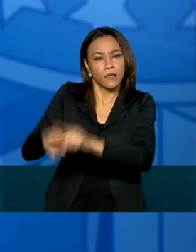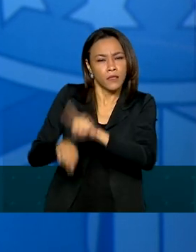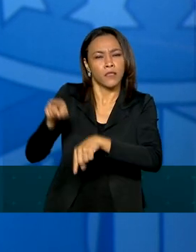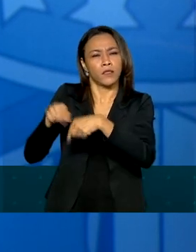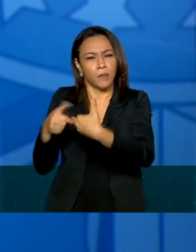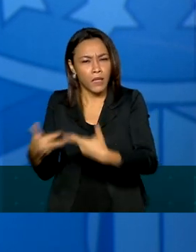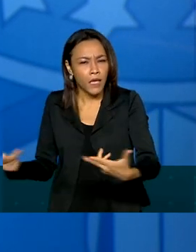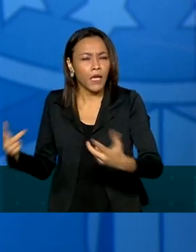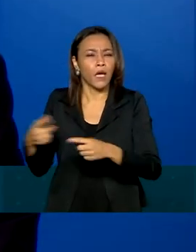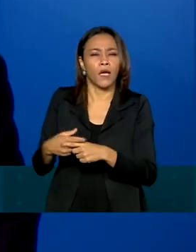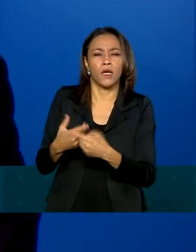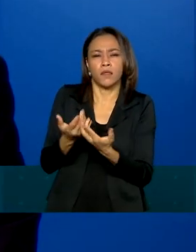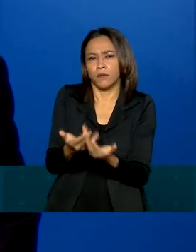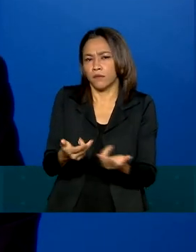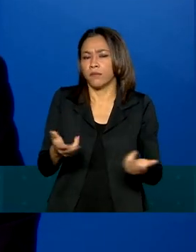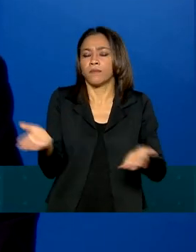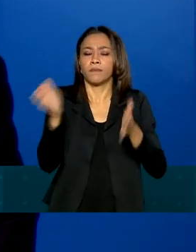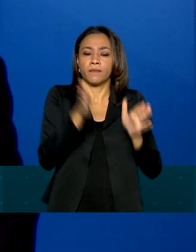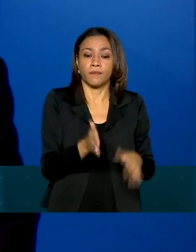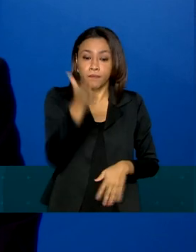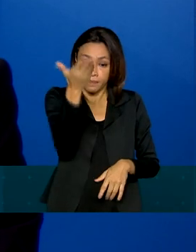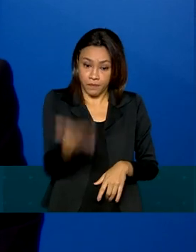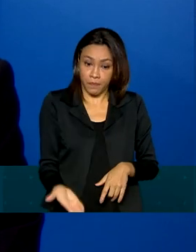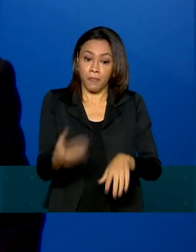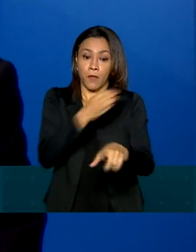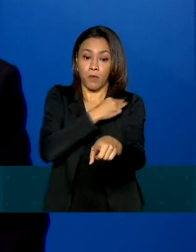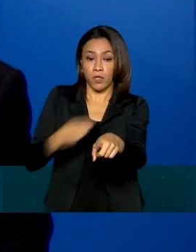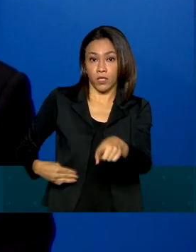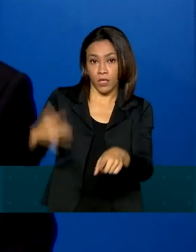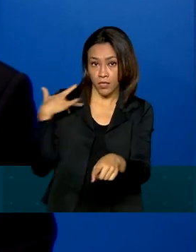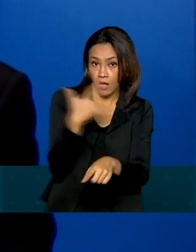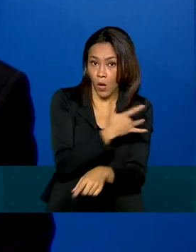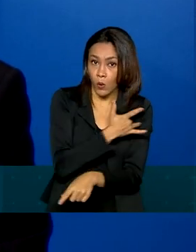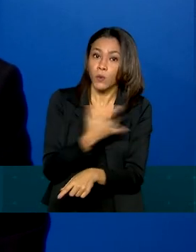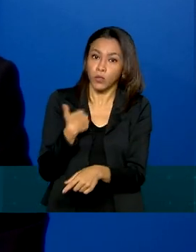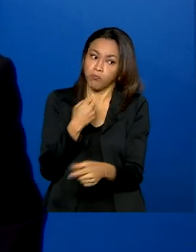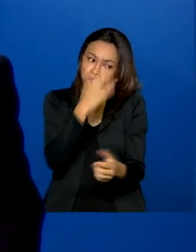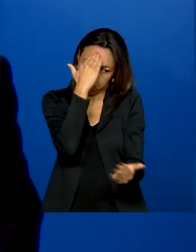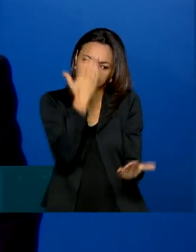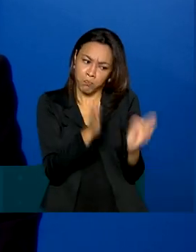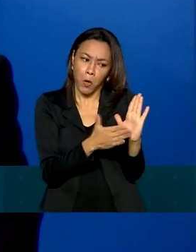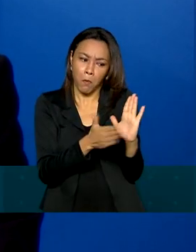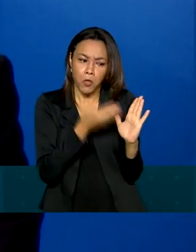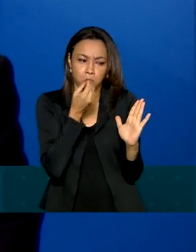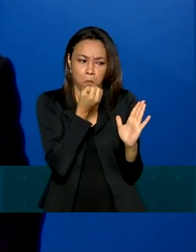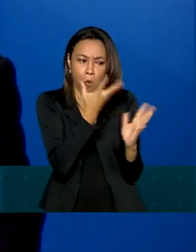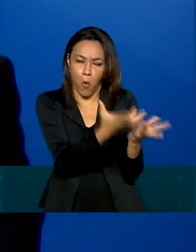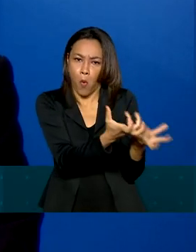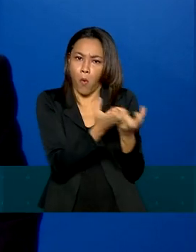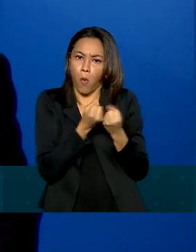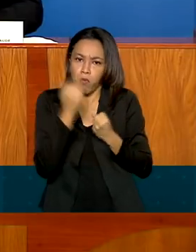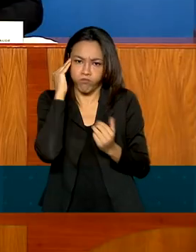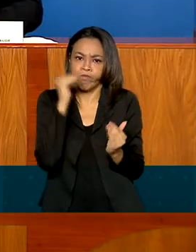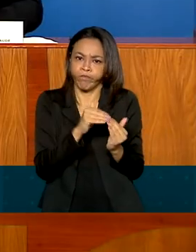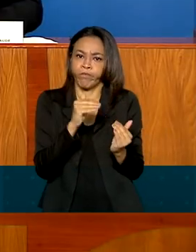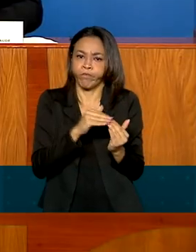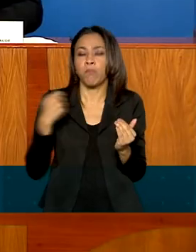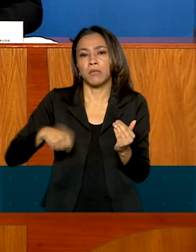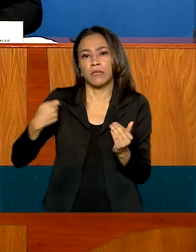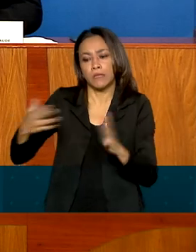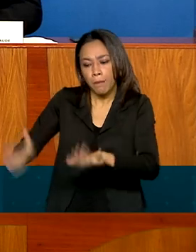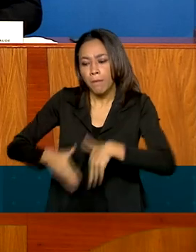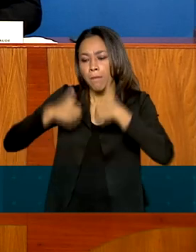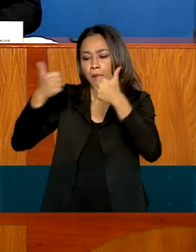em aquisição de equipamentos. O ministro da Saúde, Marcelo Queiroga, acolheu as propostas e reconheceu que é preciso aprimorar os